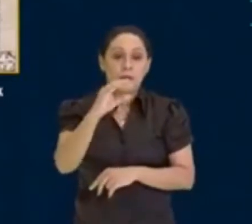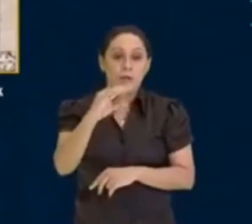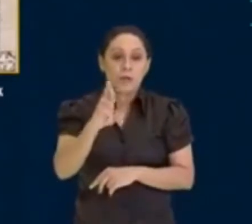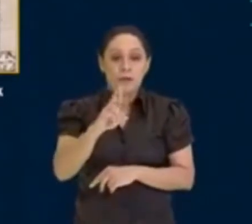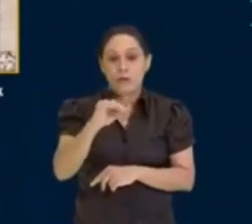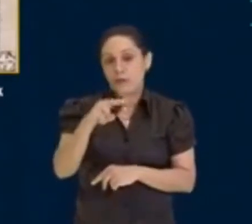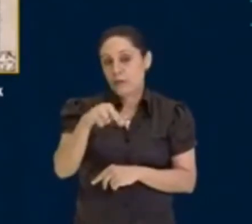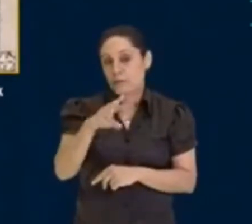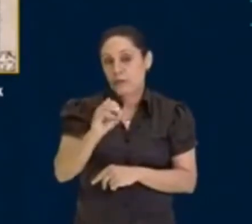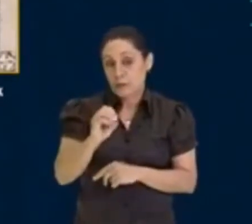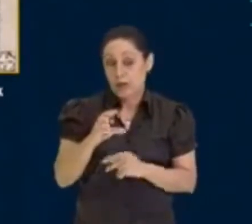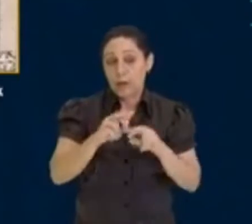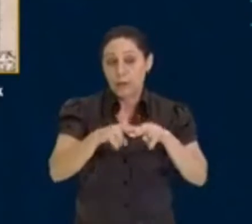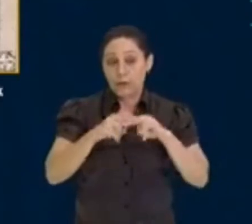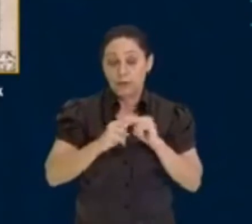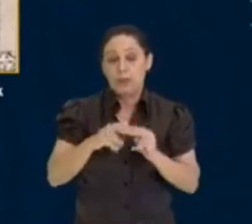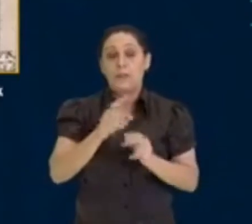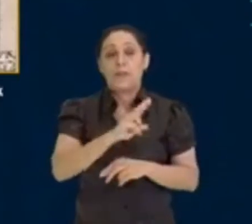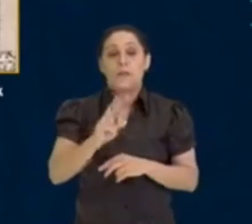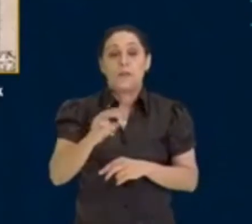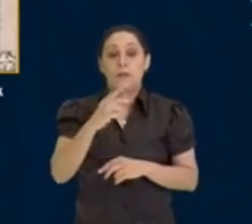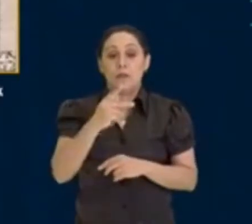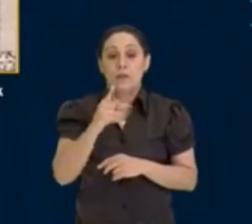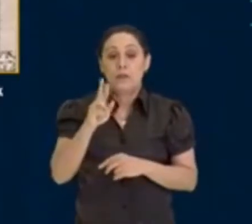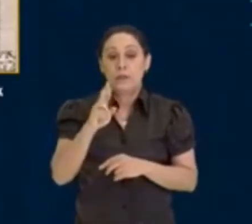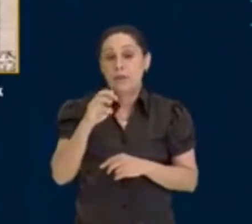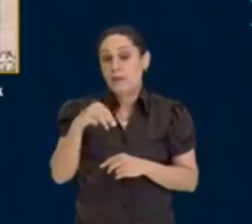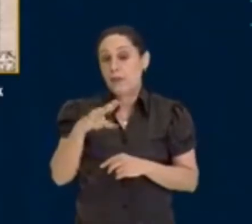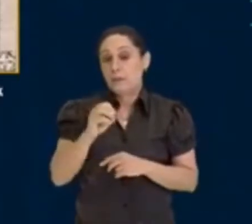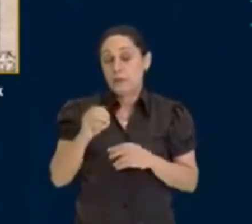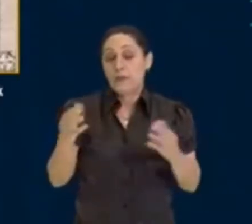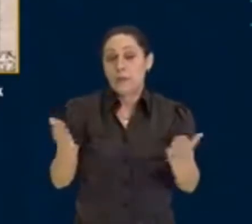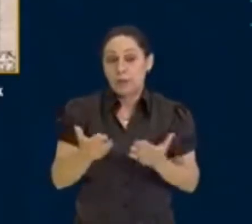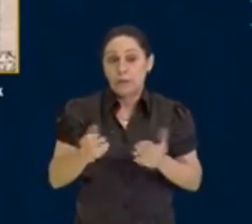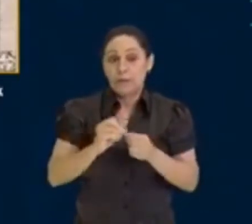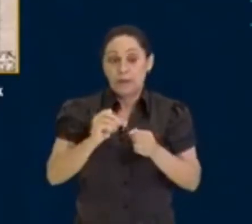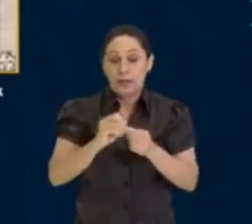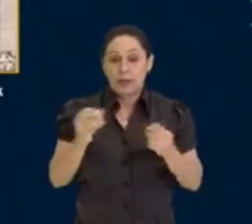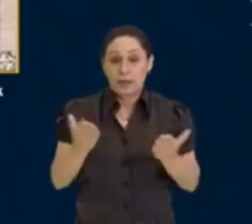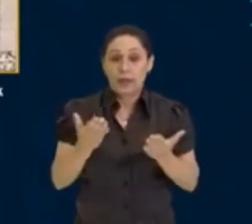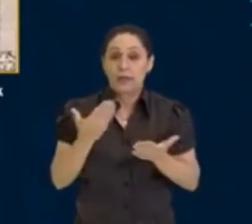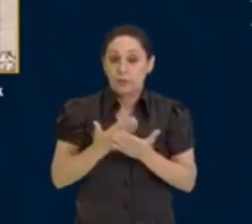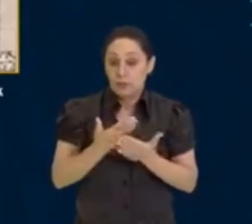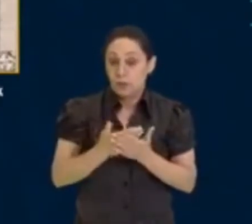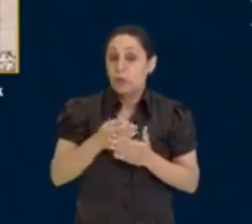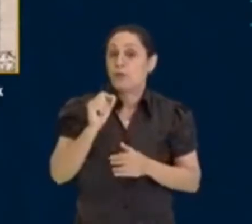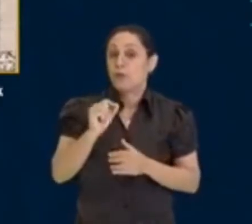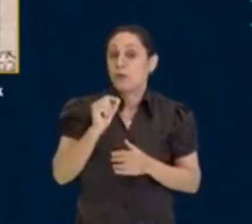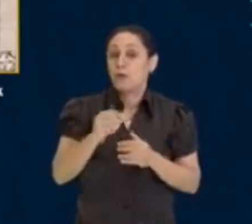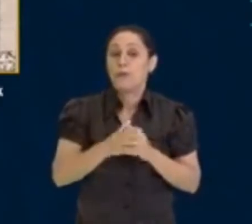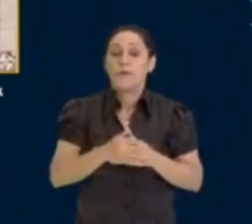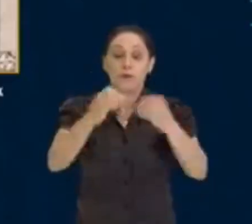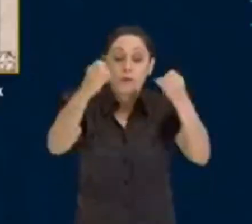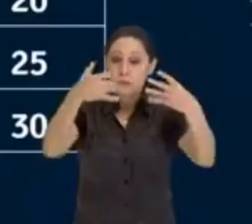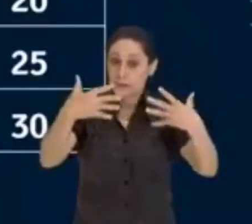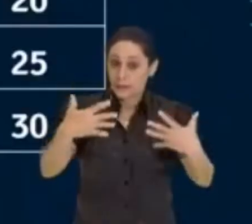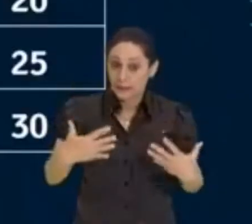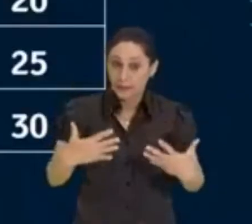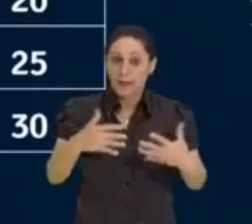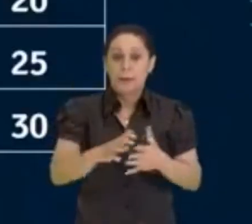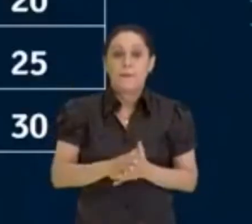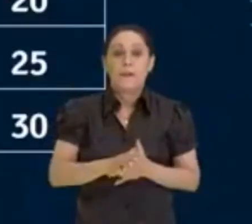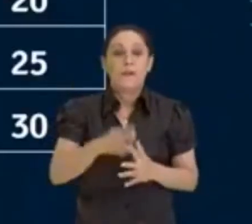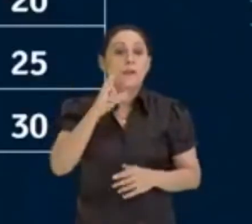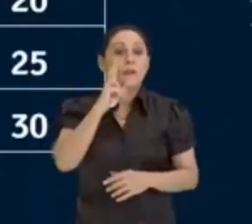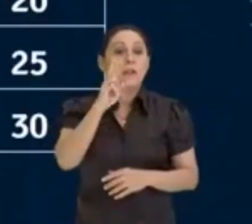primos. Para isso, nós vamos fazer esse crivo aqui na nossa aula de hoje. E eu quero que você já faça o seguinte, eu vou falando aqui um pouquinho, mas eu já